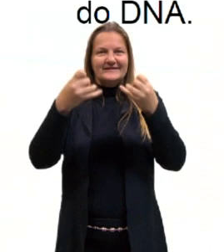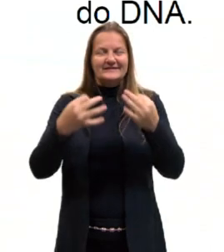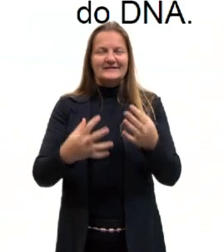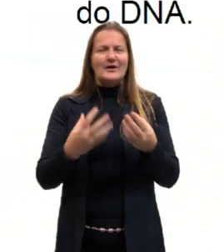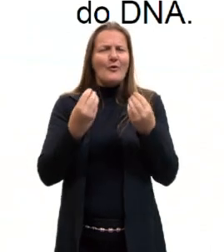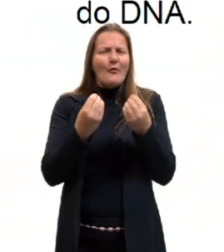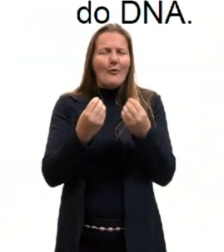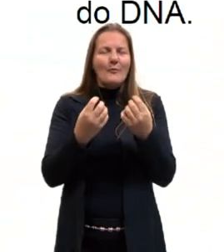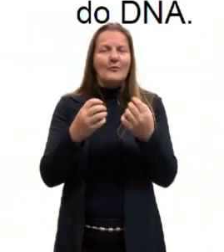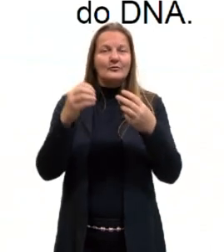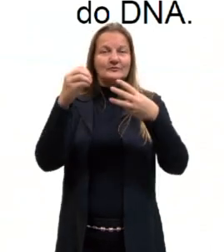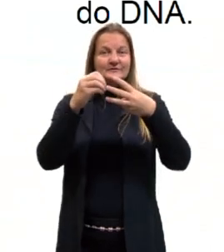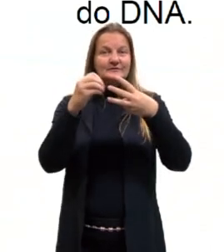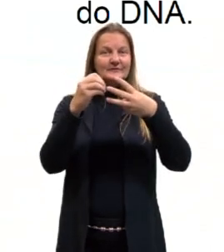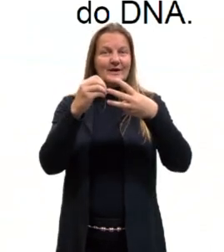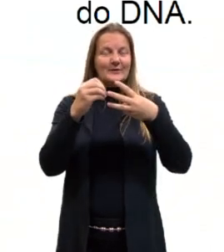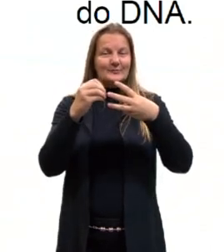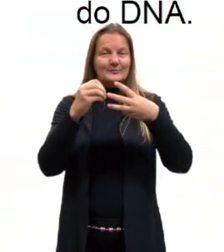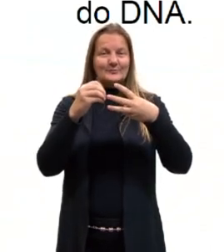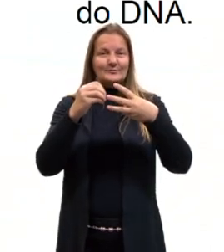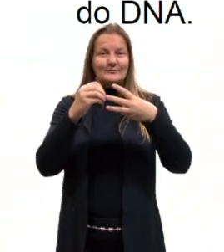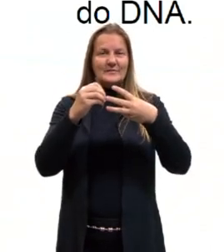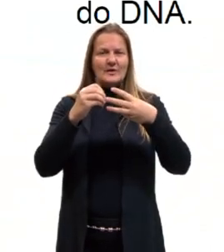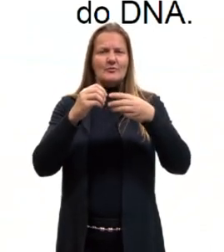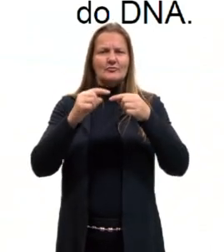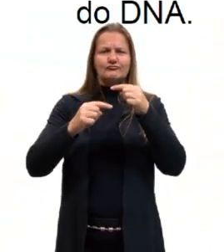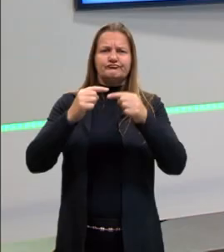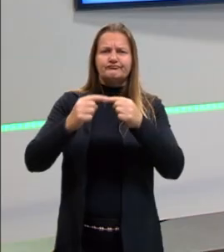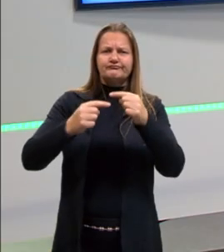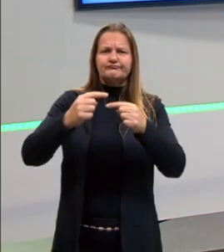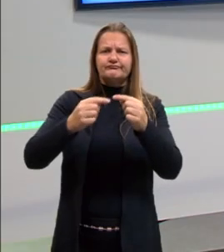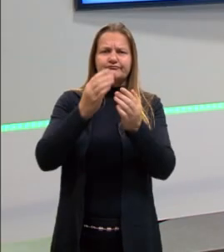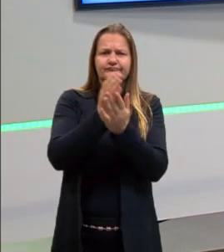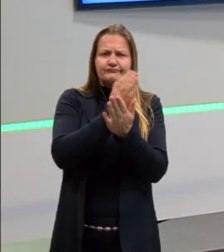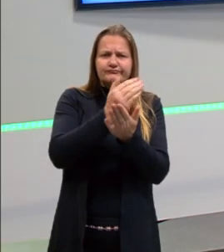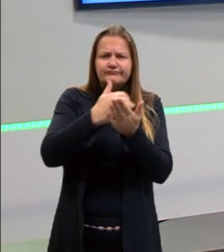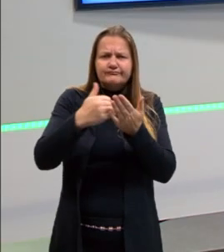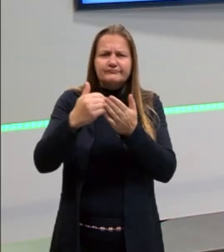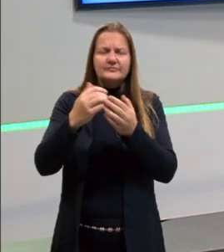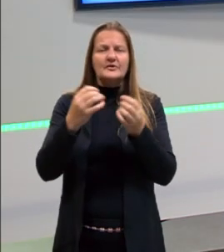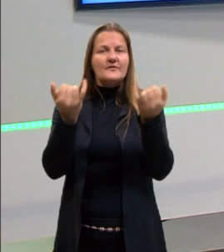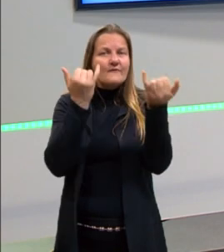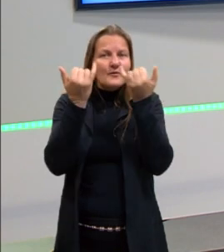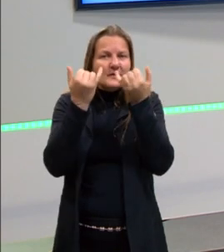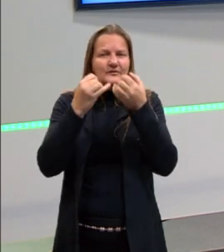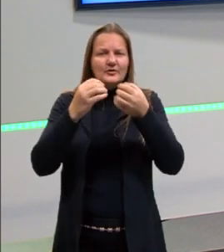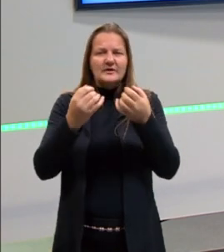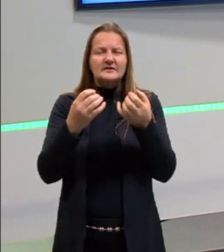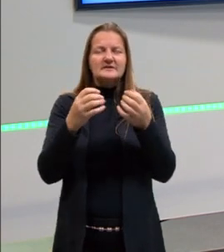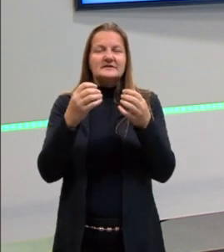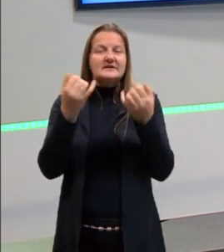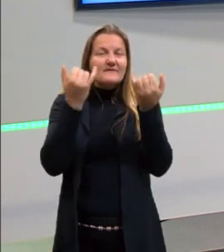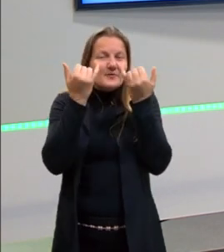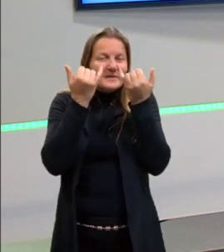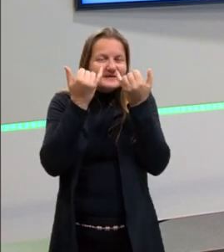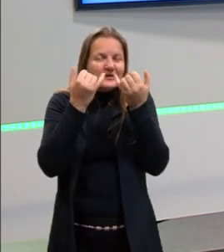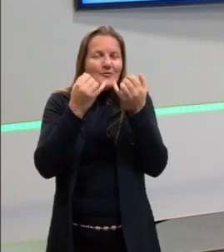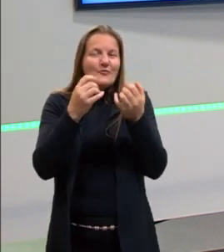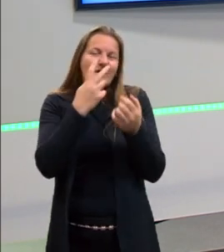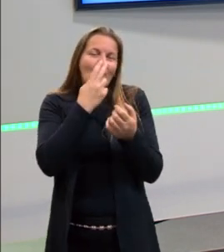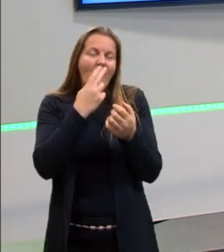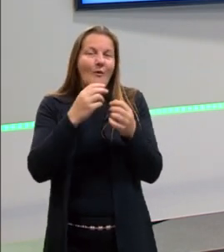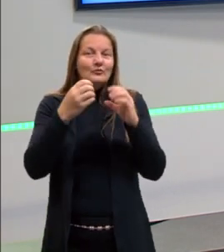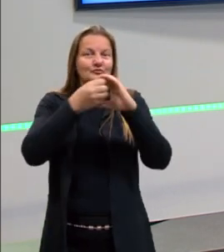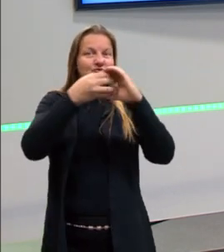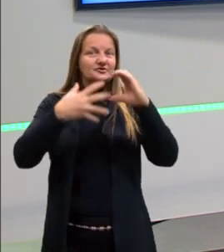é que a célula vai conseguir se multiplicar, se dividir, levando as mesmas informações? Por exemplo, como é